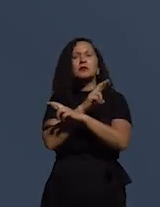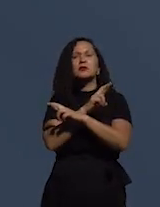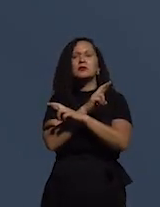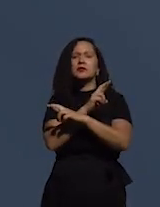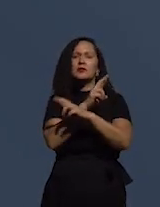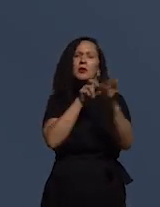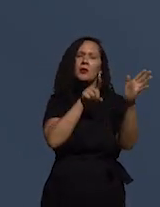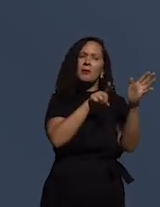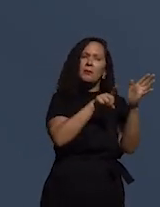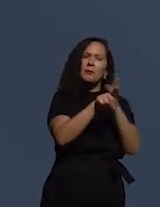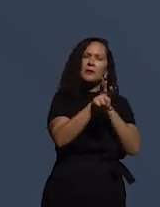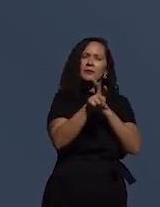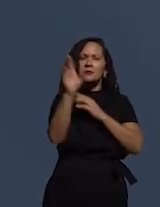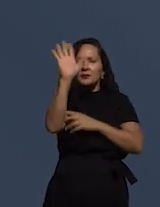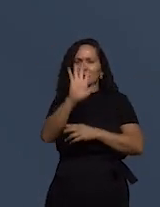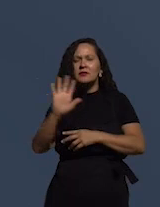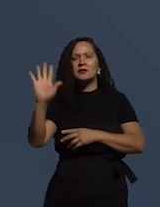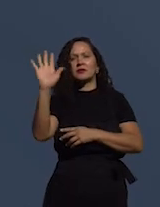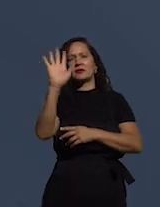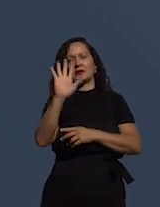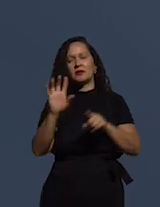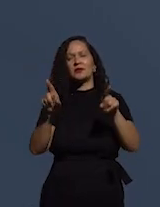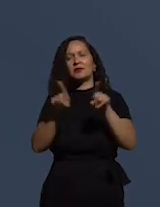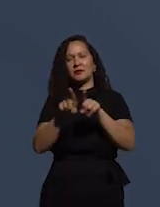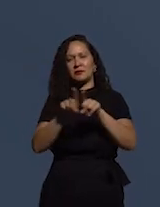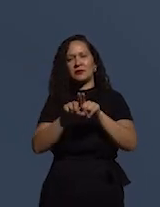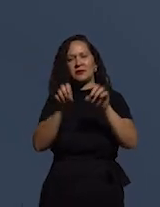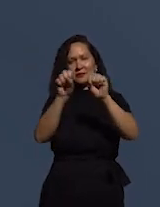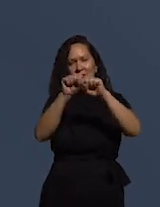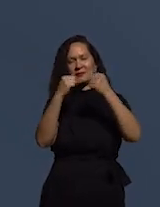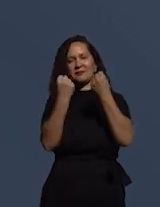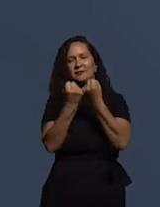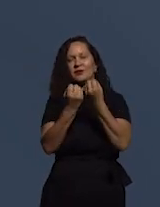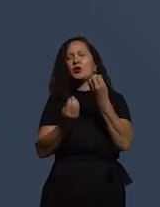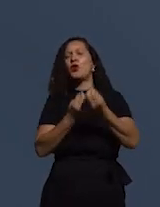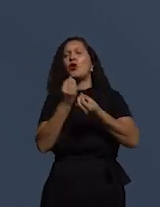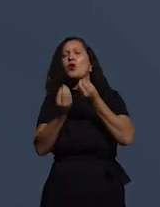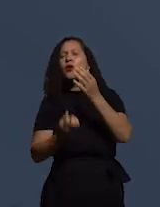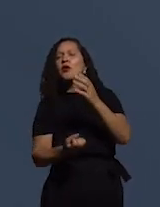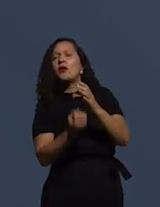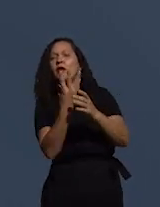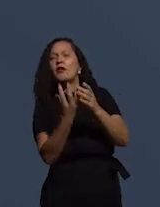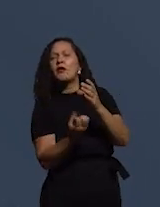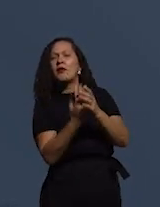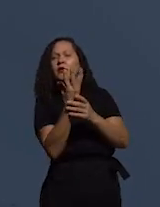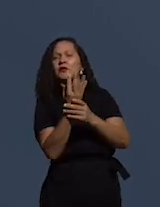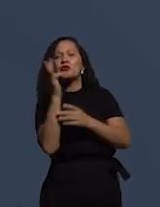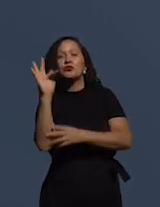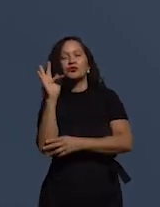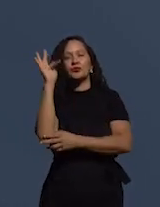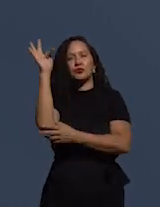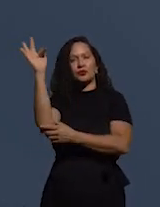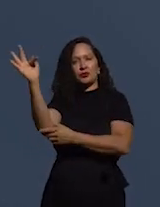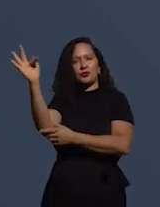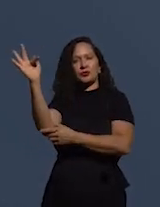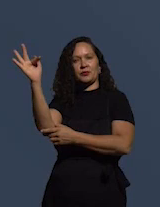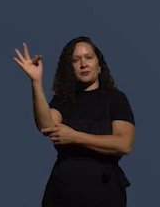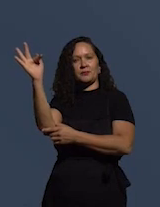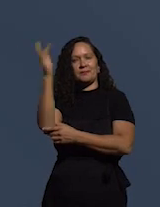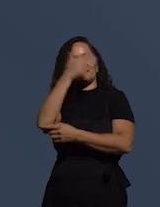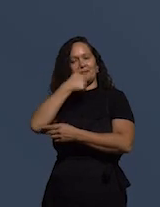pergunta mais geral do seminário. como construir um futuro mais